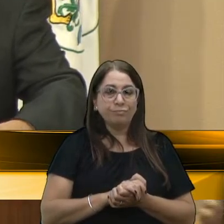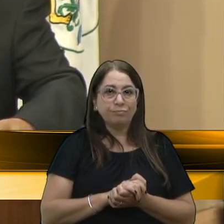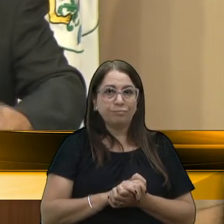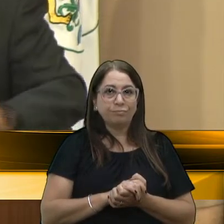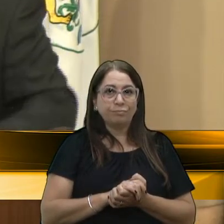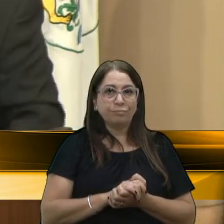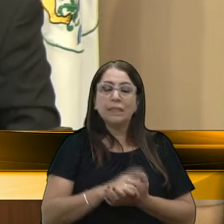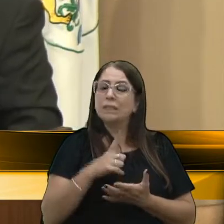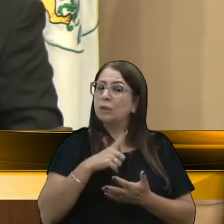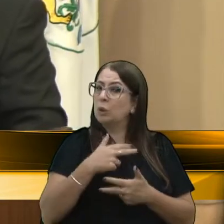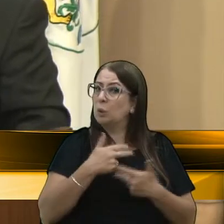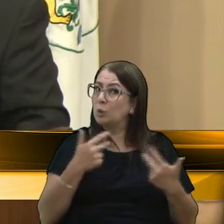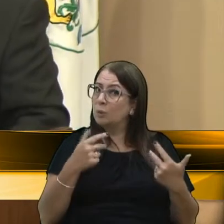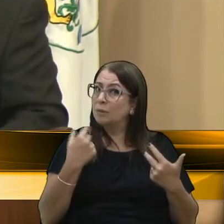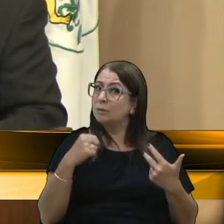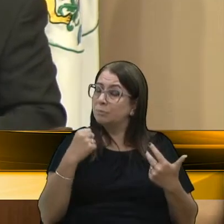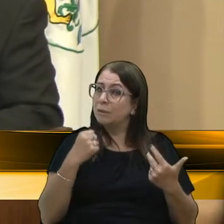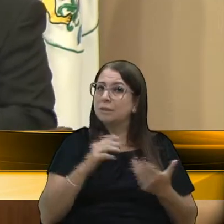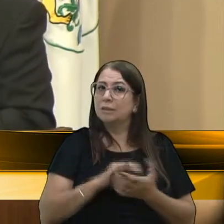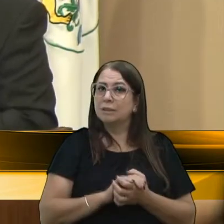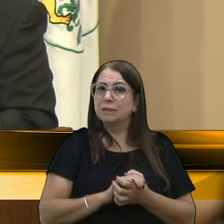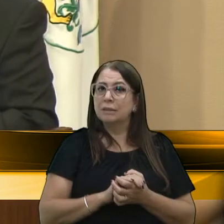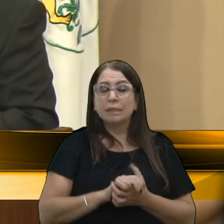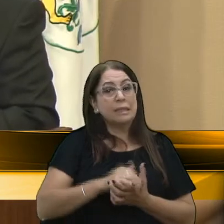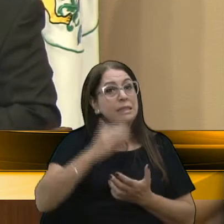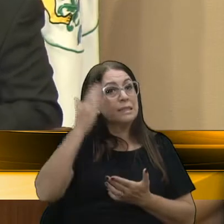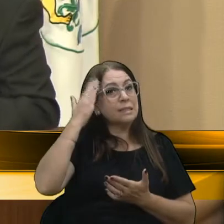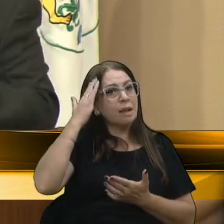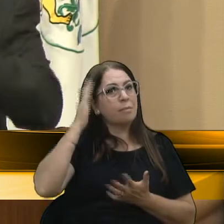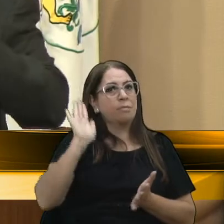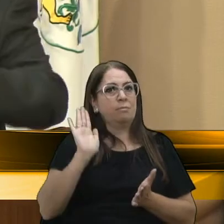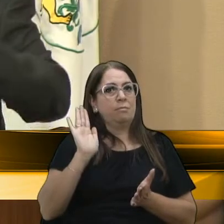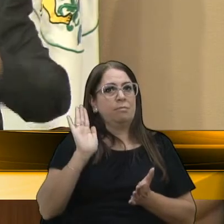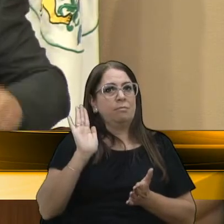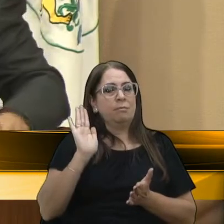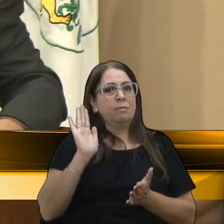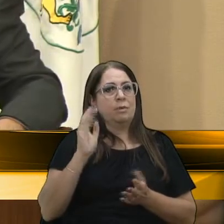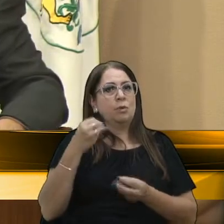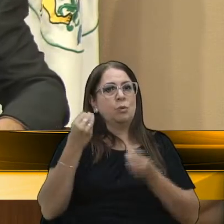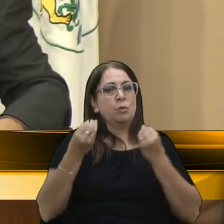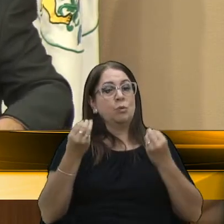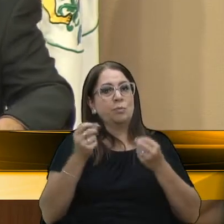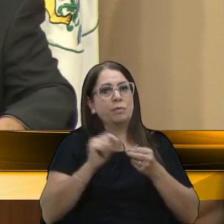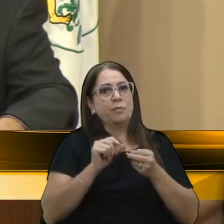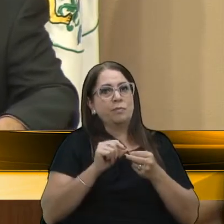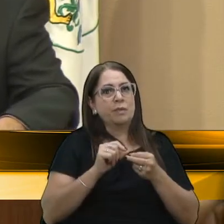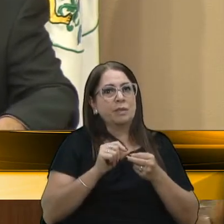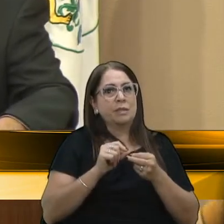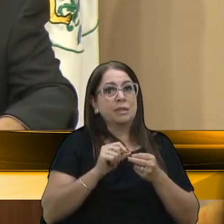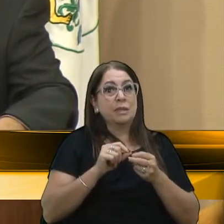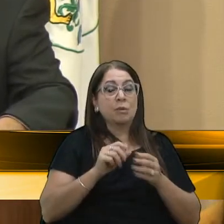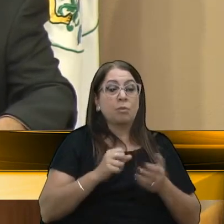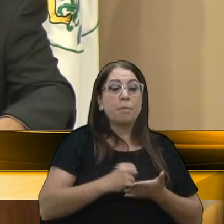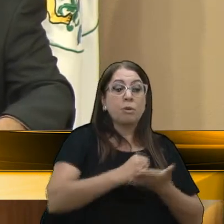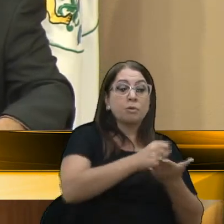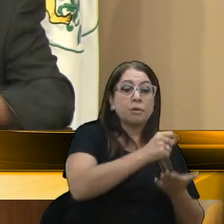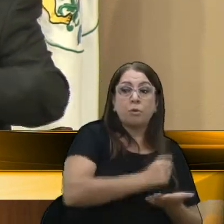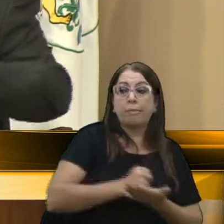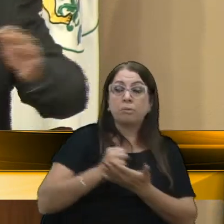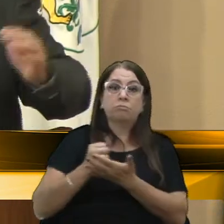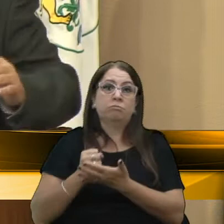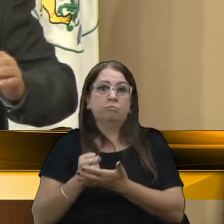Olha, tem coisas que nós precisamos saber. De que situação, de que lado nós estamos? Nós estamos lá do...